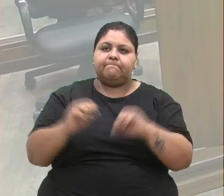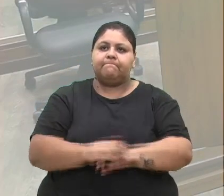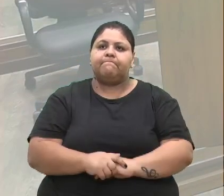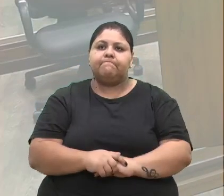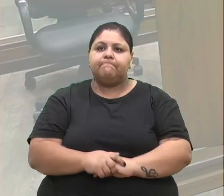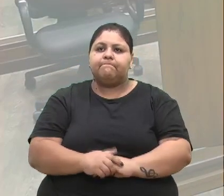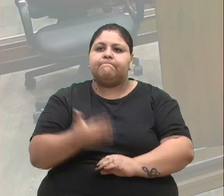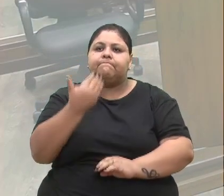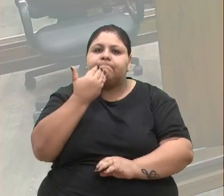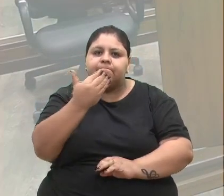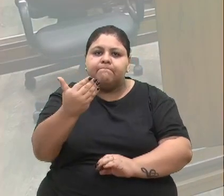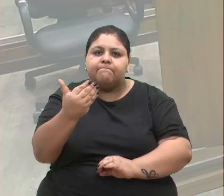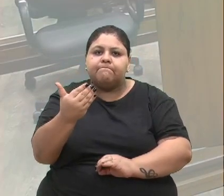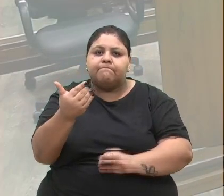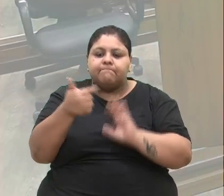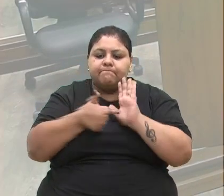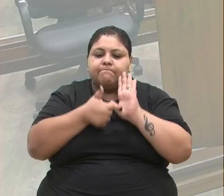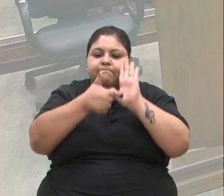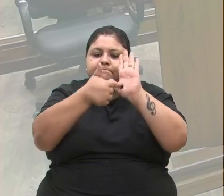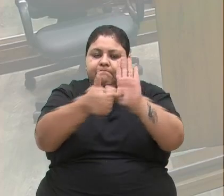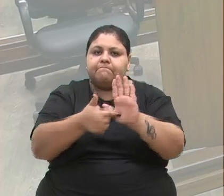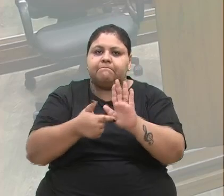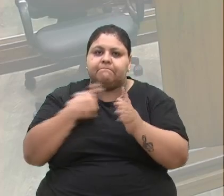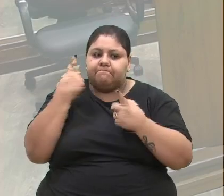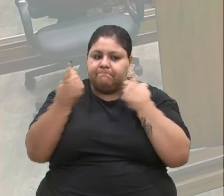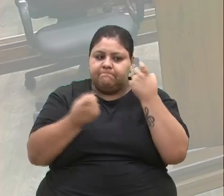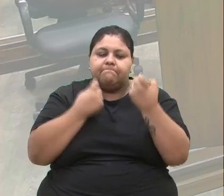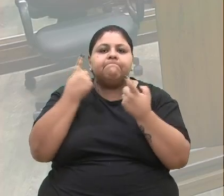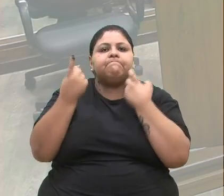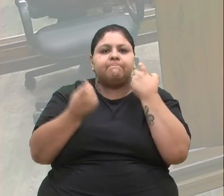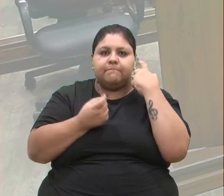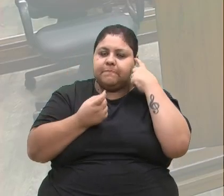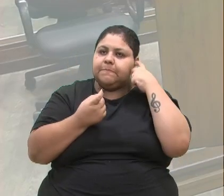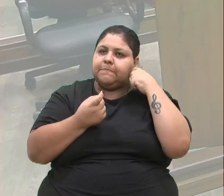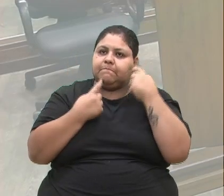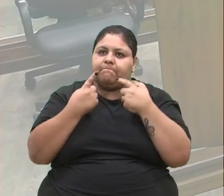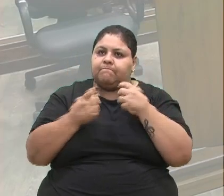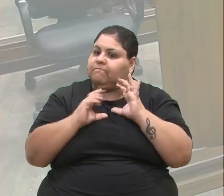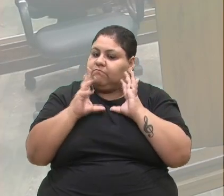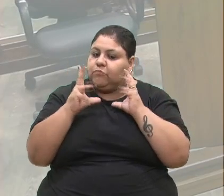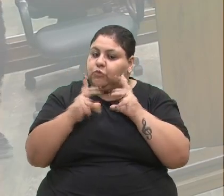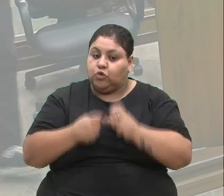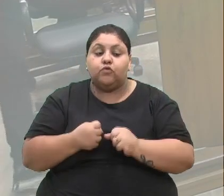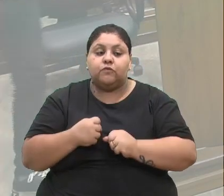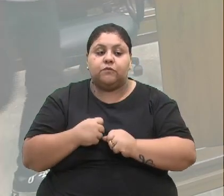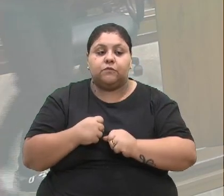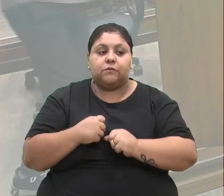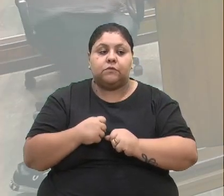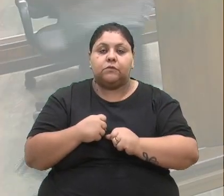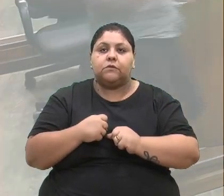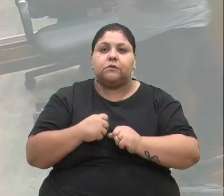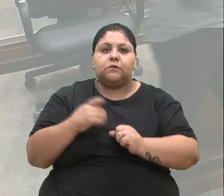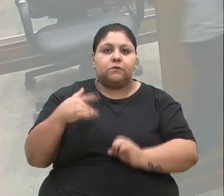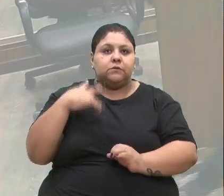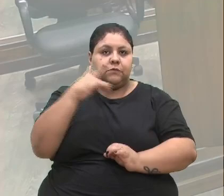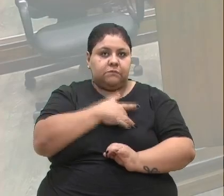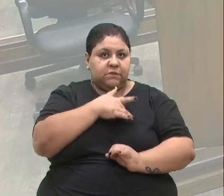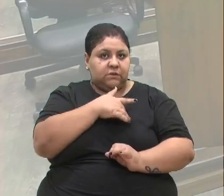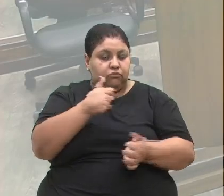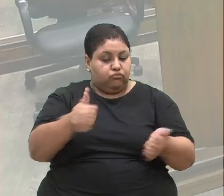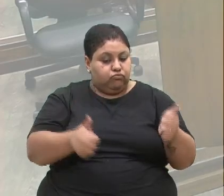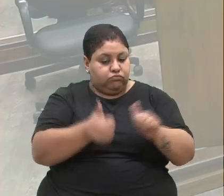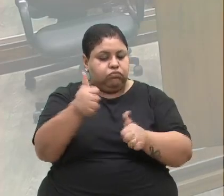apelo, pela exposição da preocupação, que é uma preocupação de todos nós, pela uma saúde de qualidade,